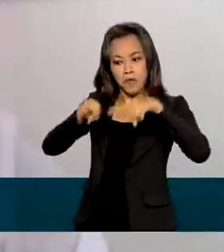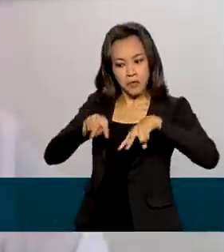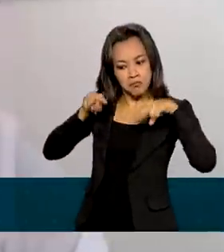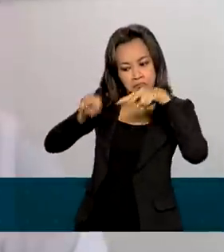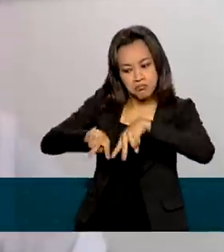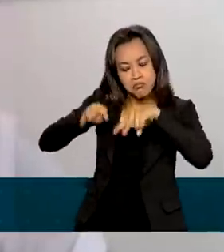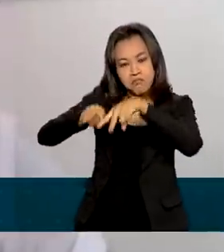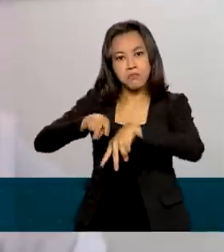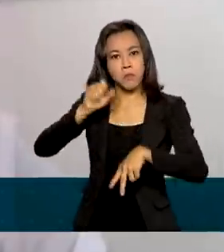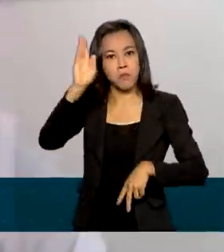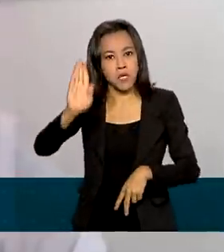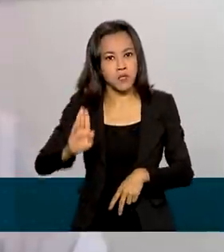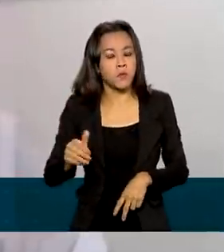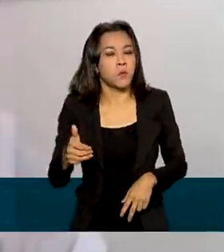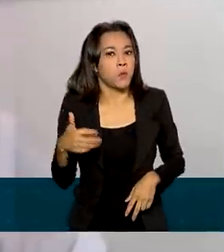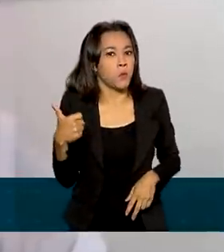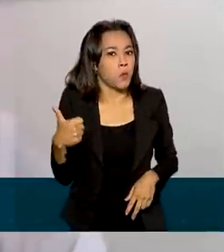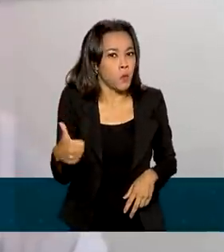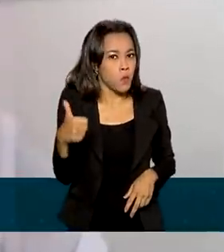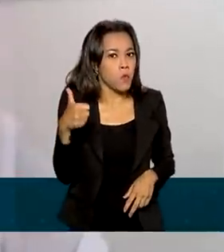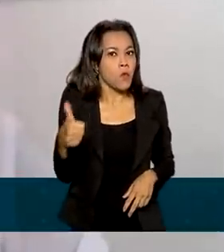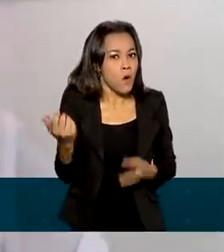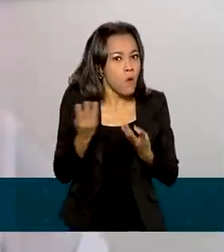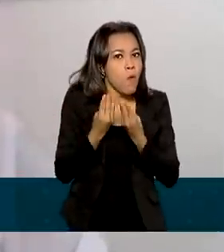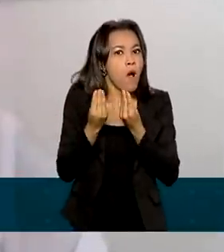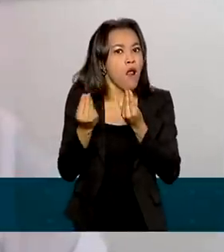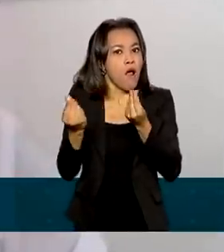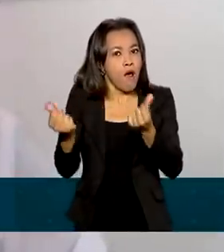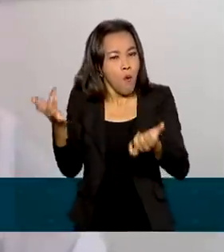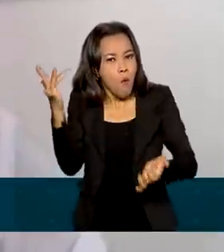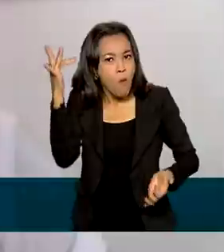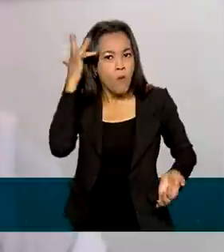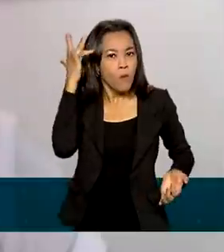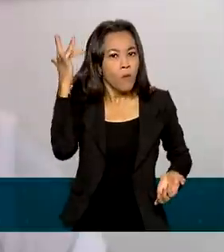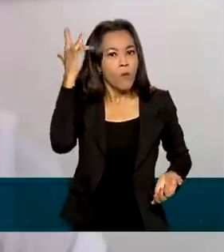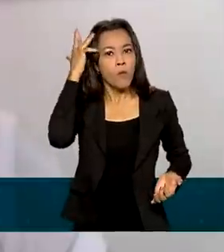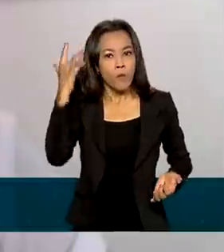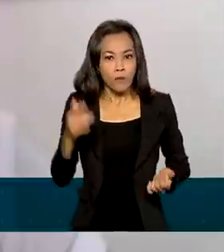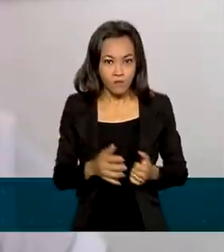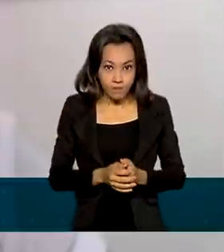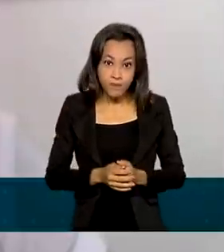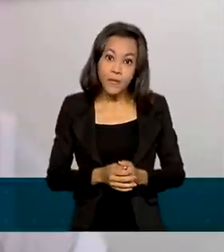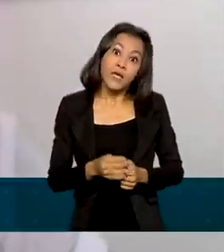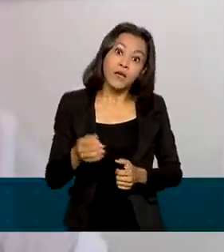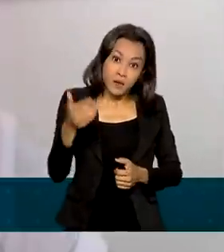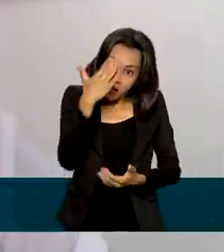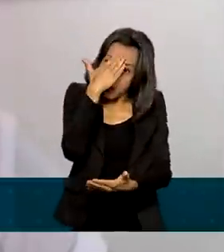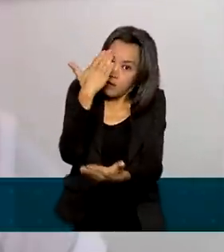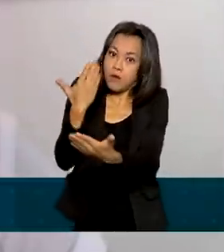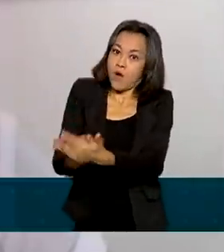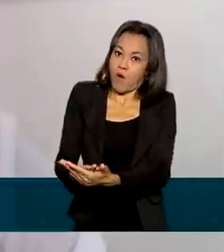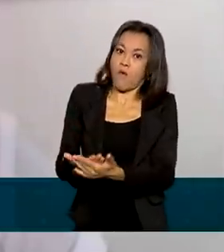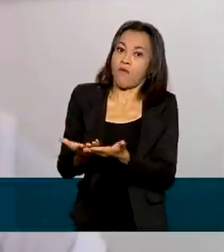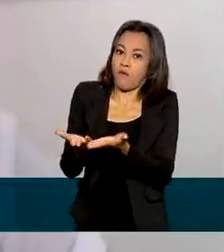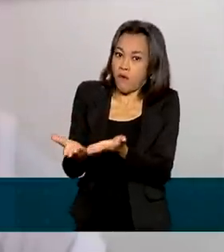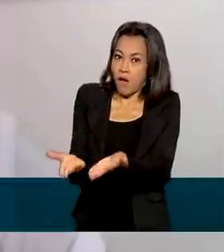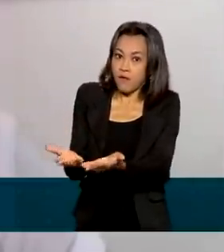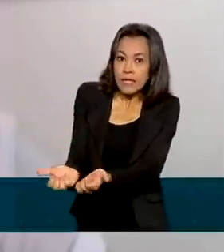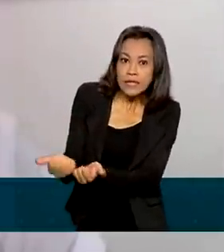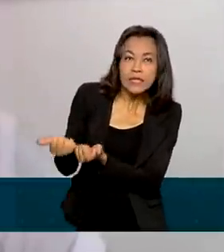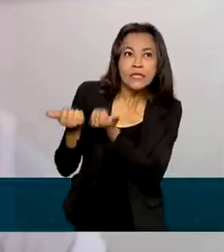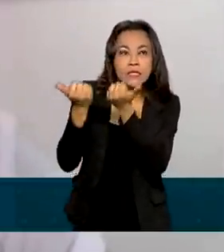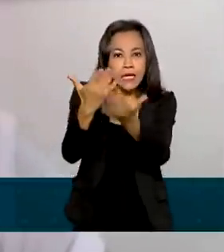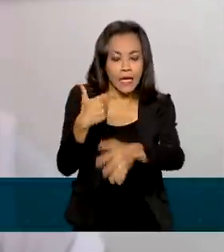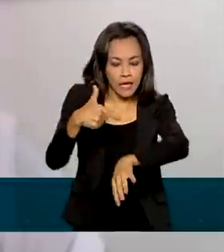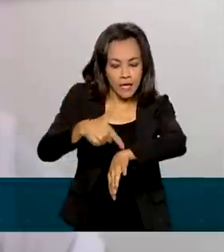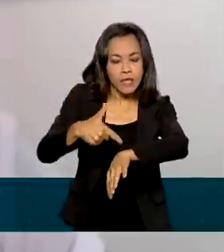vez mais no Brasil um produtor de qualidade e um produtor que é confiável, ou seja, que entrega os produtos